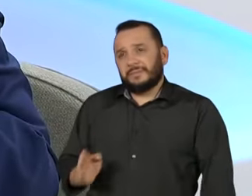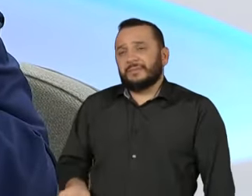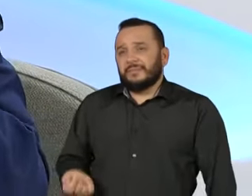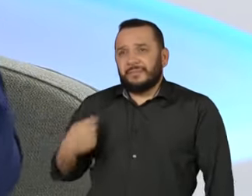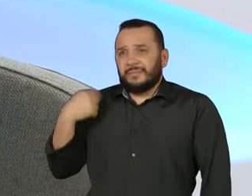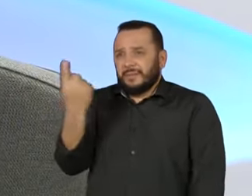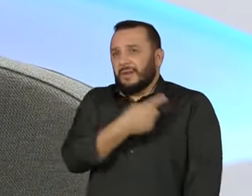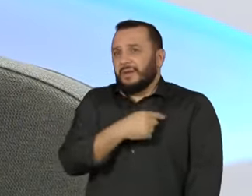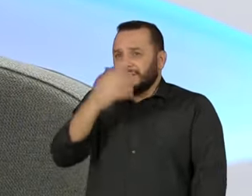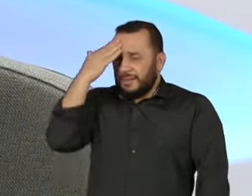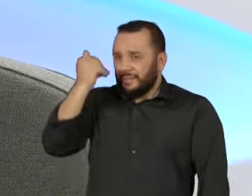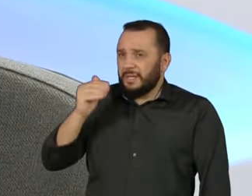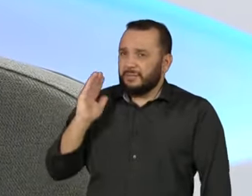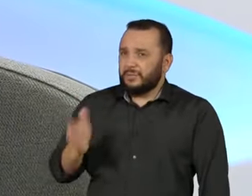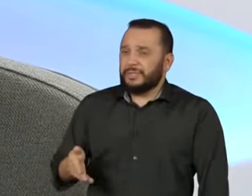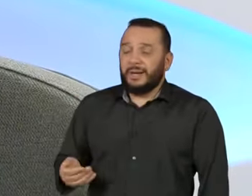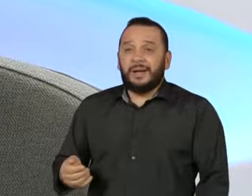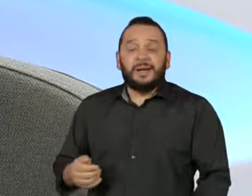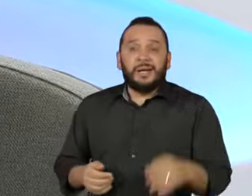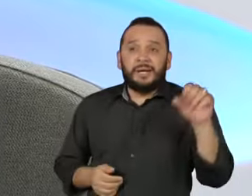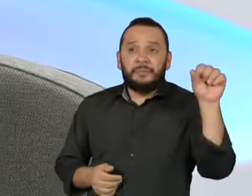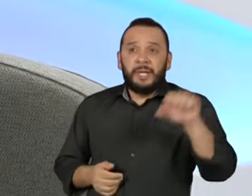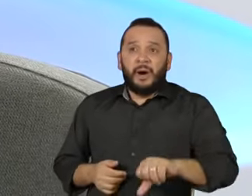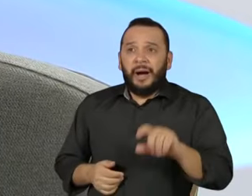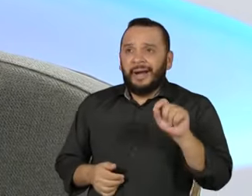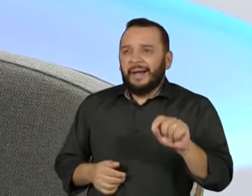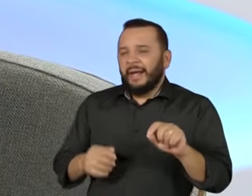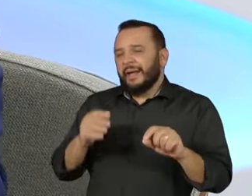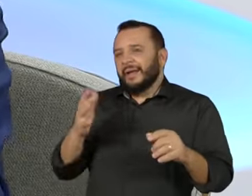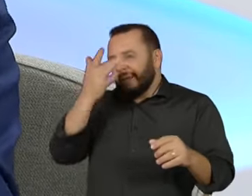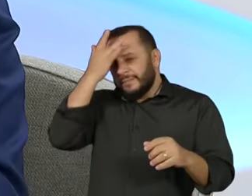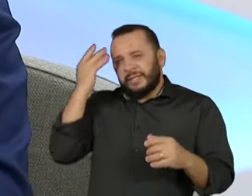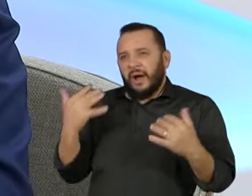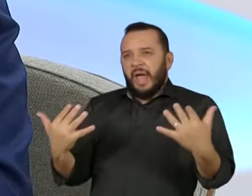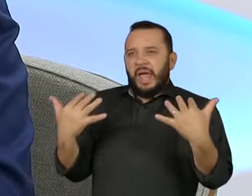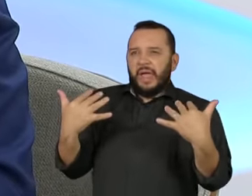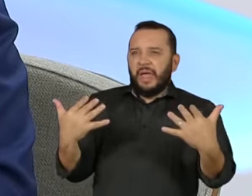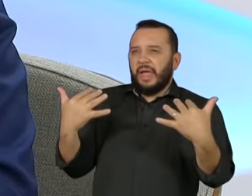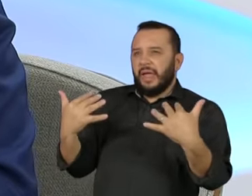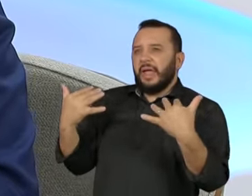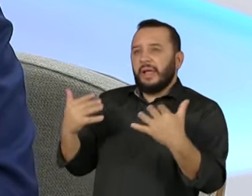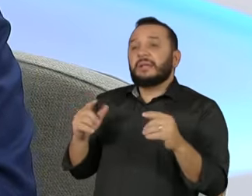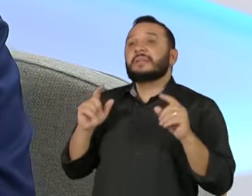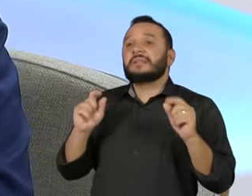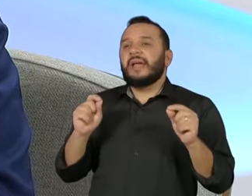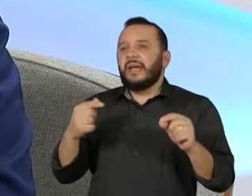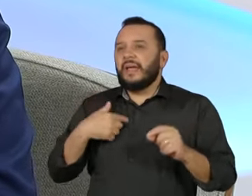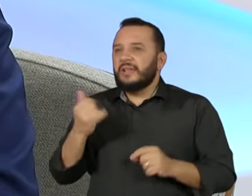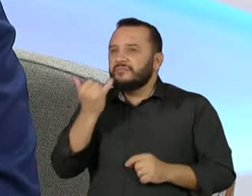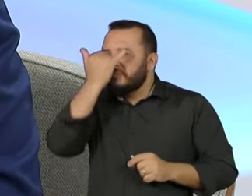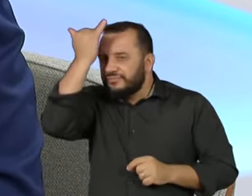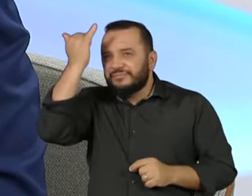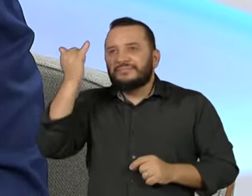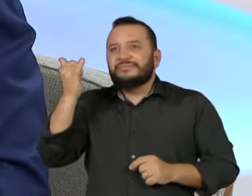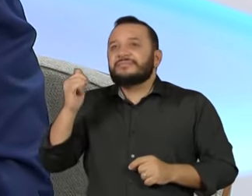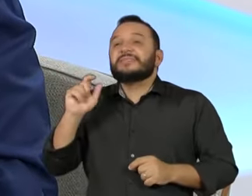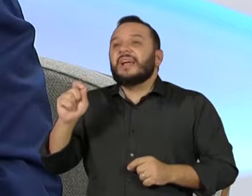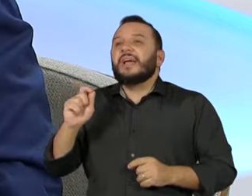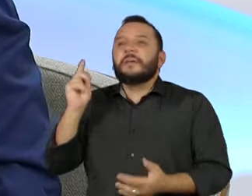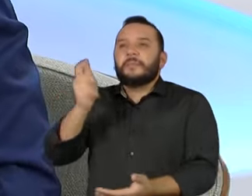sabemos disso. E pior, a conta do populismo, ela cai fundamentalmente num país desigual como o nosso,